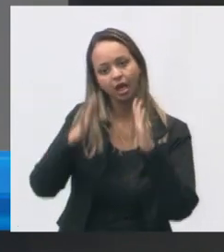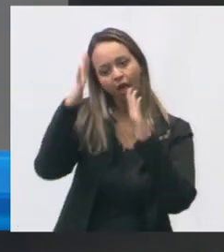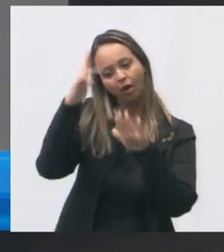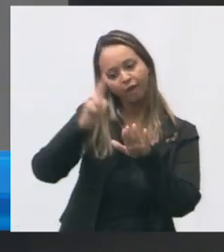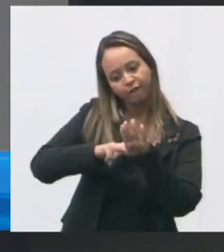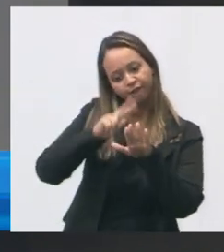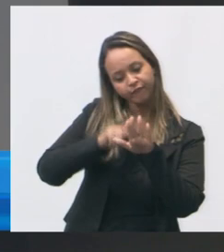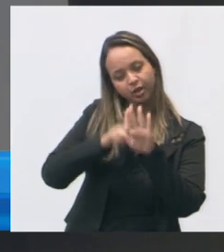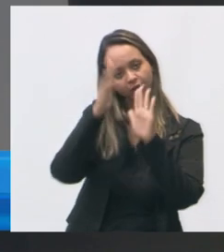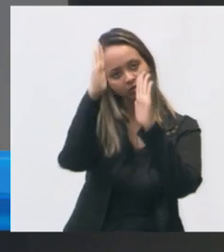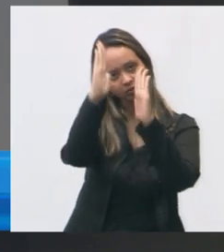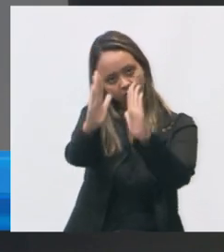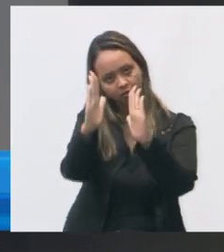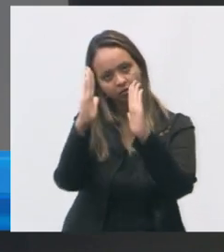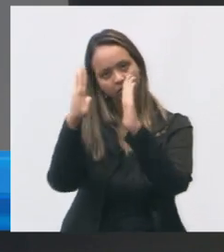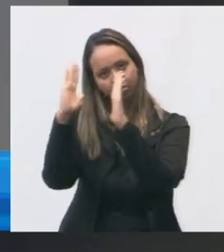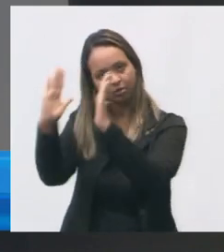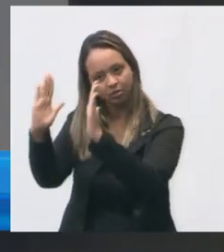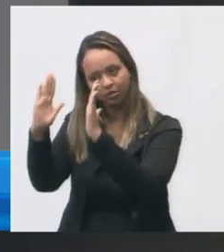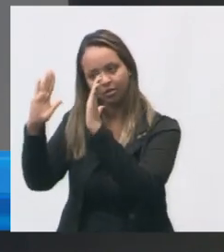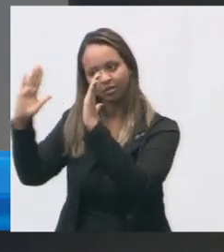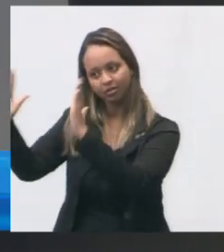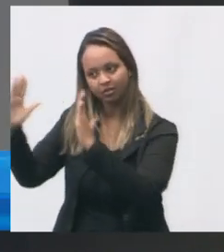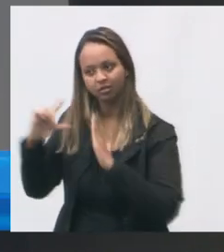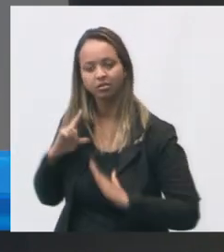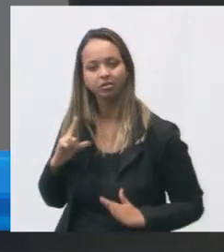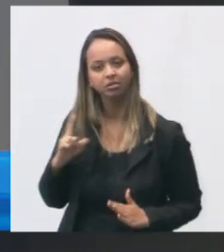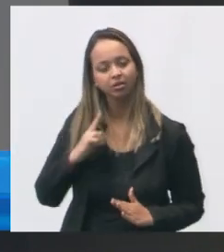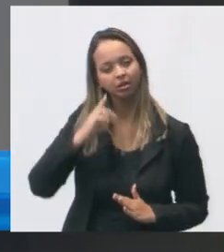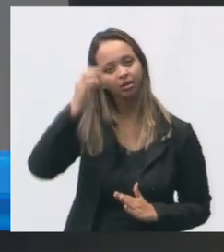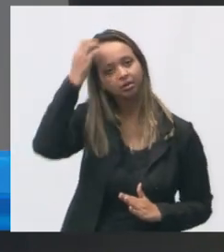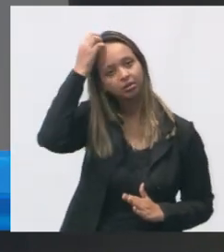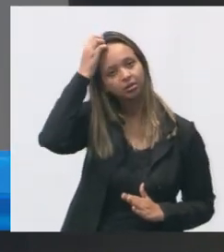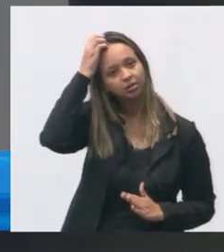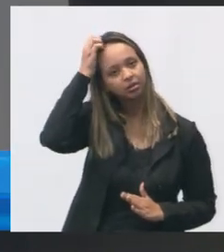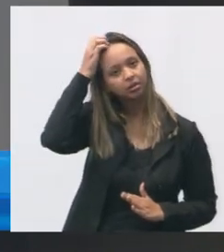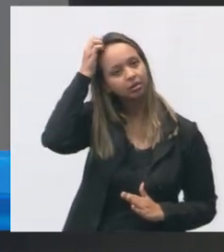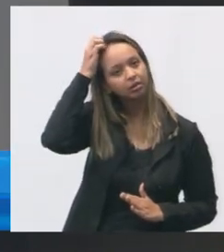separando as cadeiras onde o cidadão vai ser